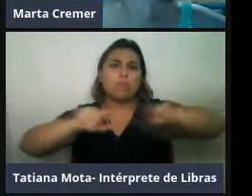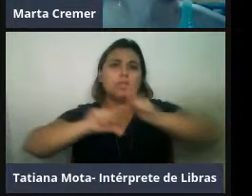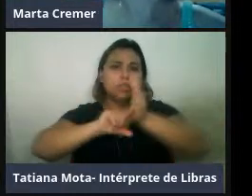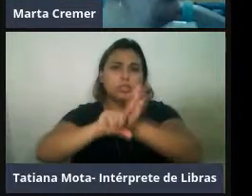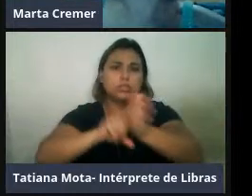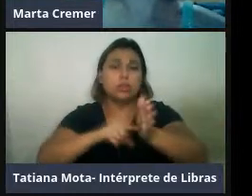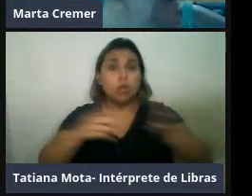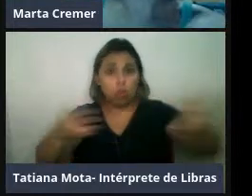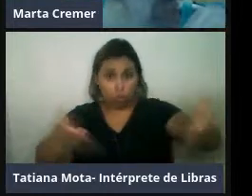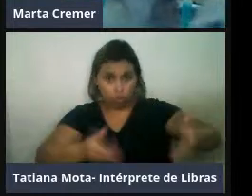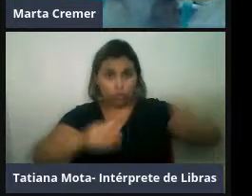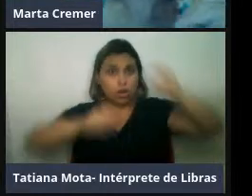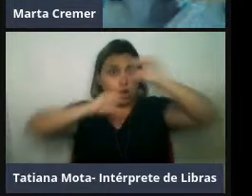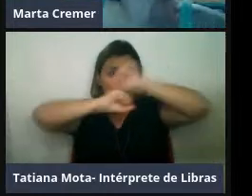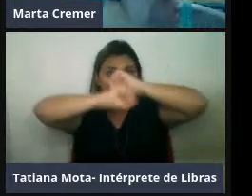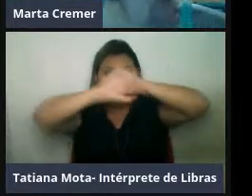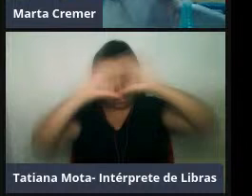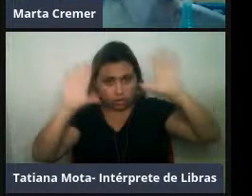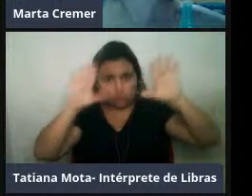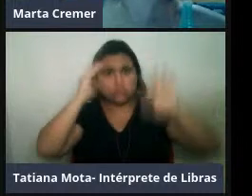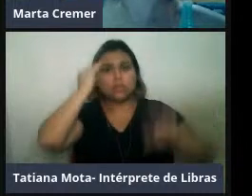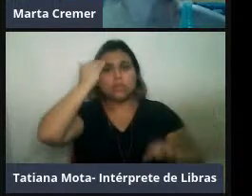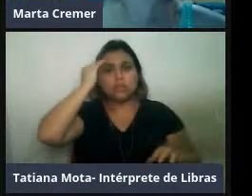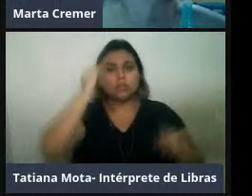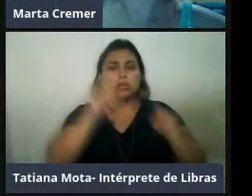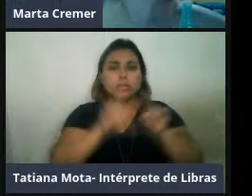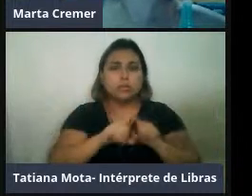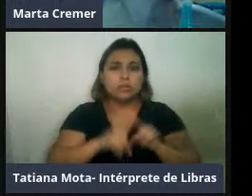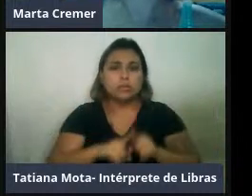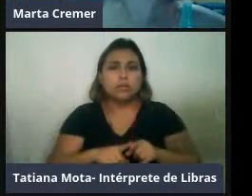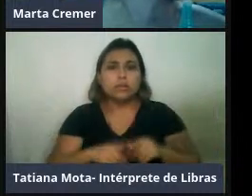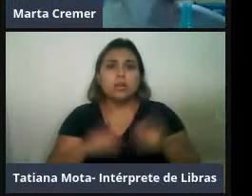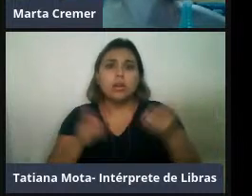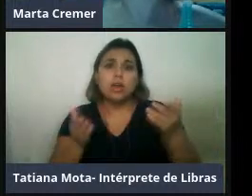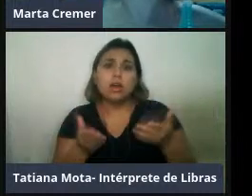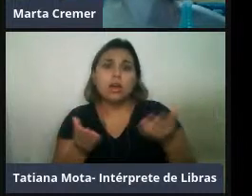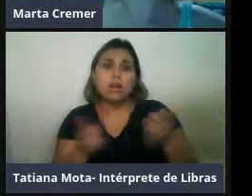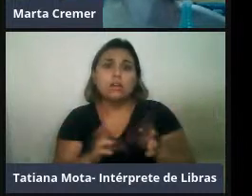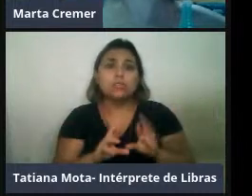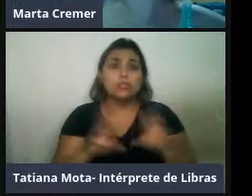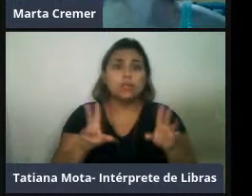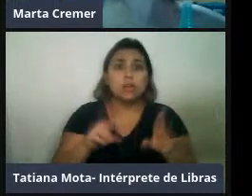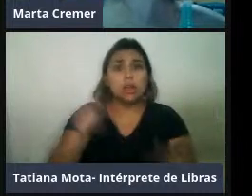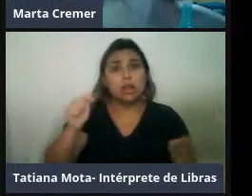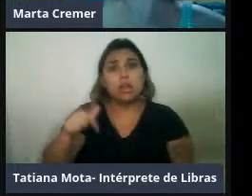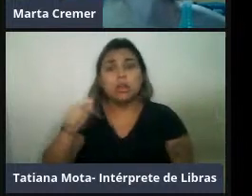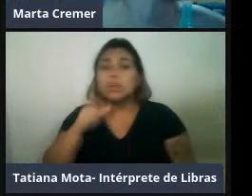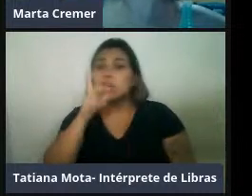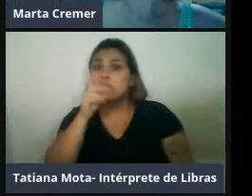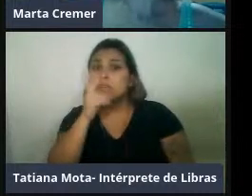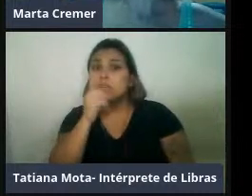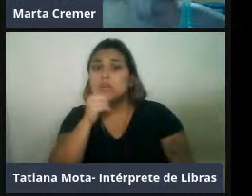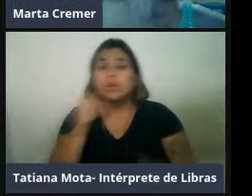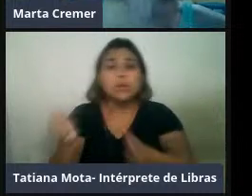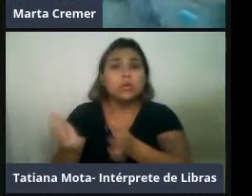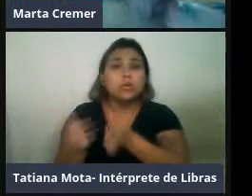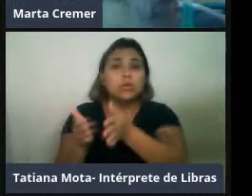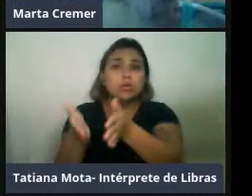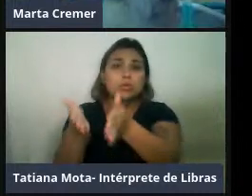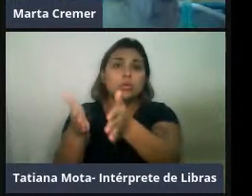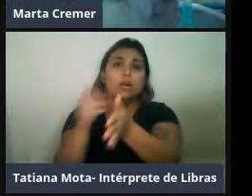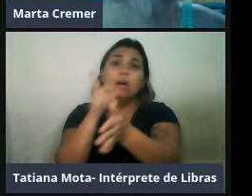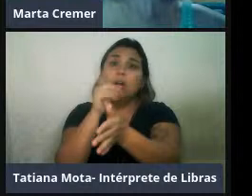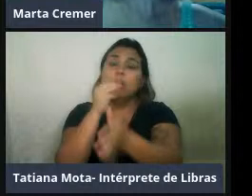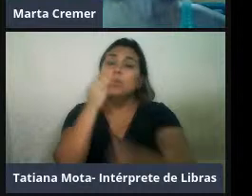hoje, então, que sotalha fluviatilis, aí esse nome ficou para a espécie, né, dos rios aqui do Água Doce, na Amazônia, e